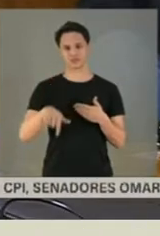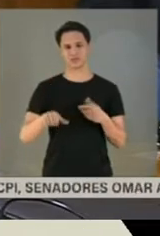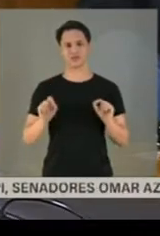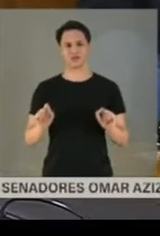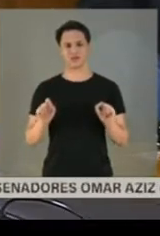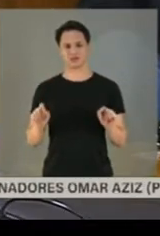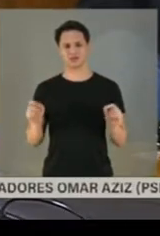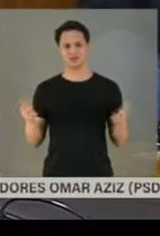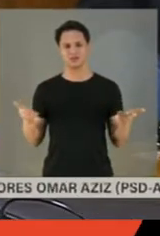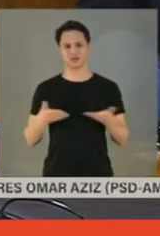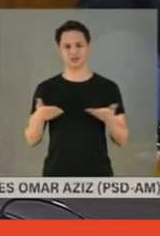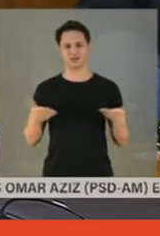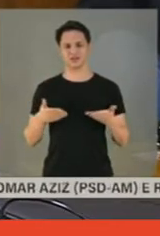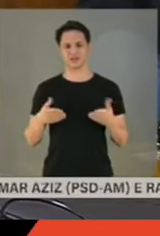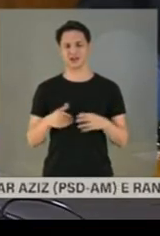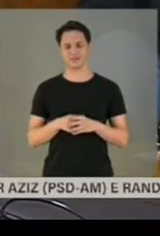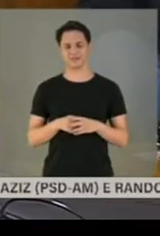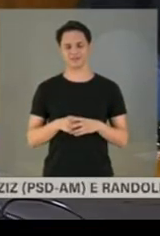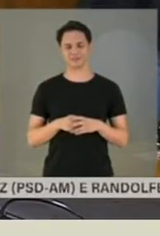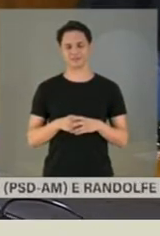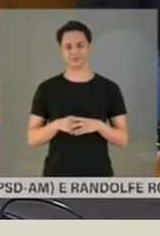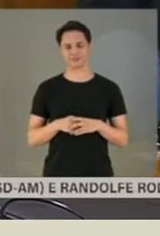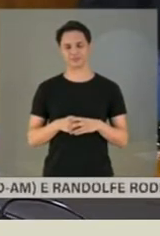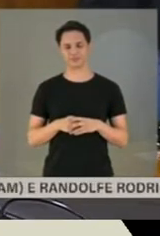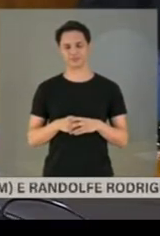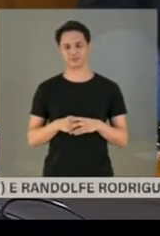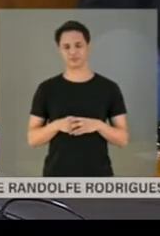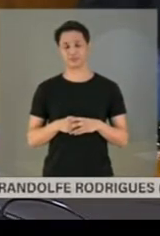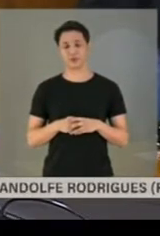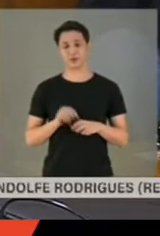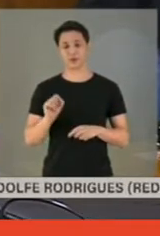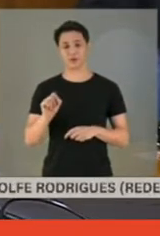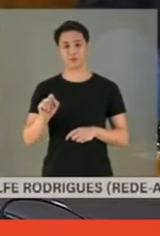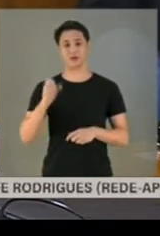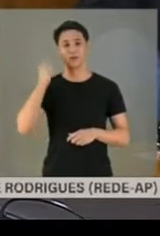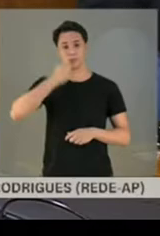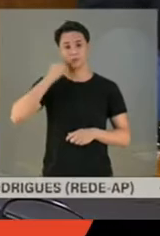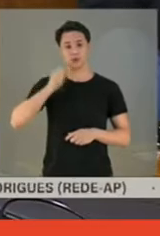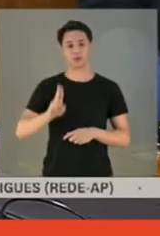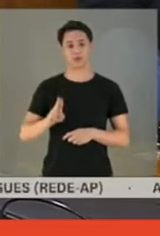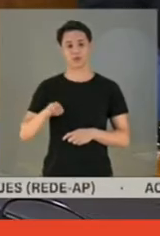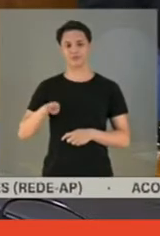Era essa a sensação que a gente sente, senador Humberto,